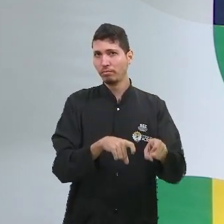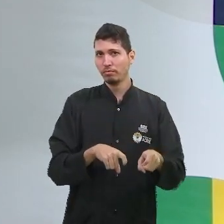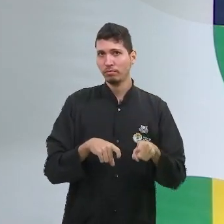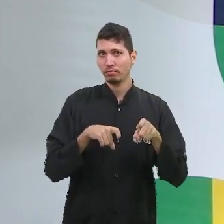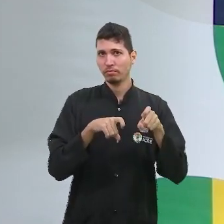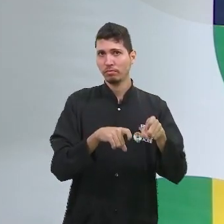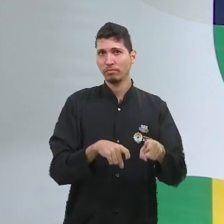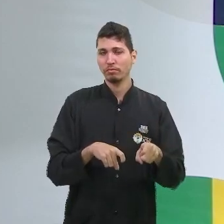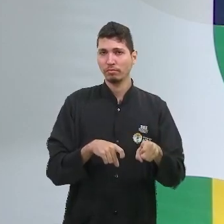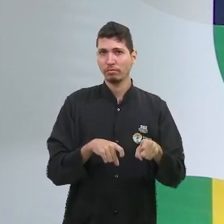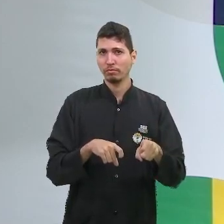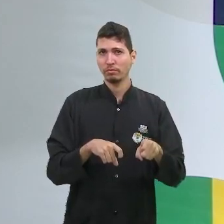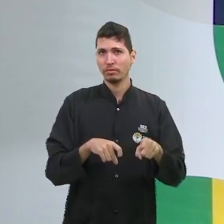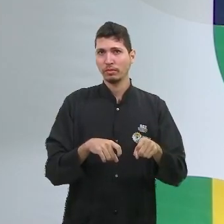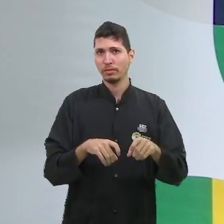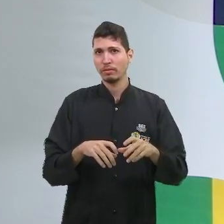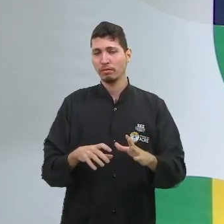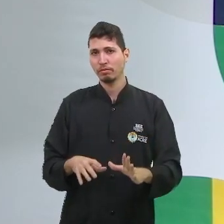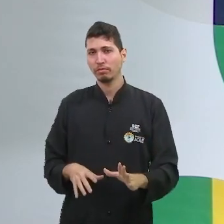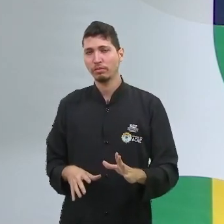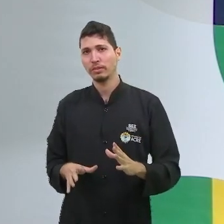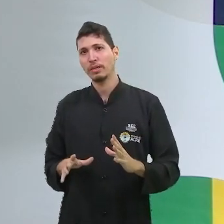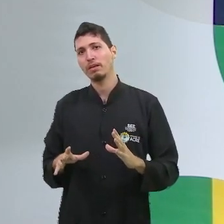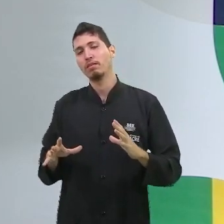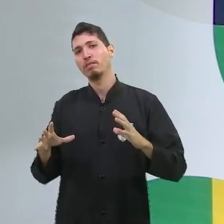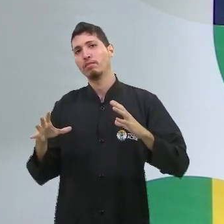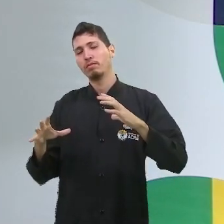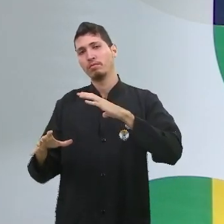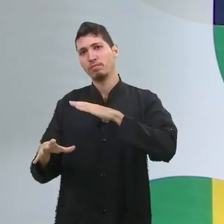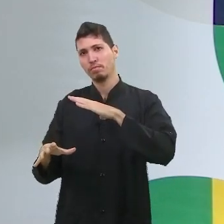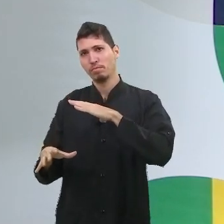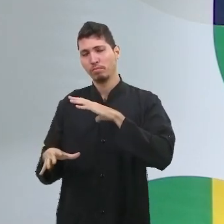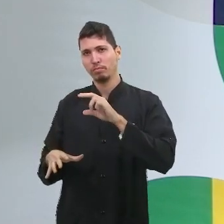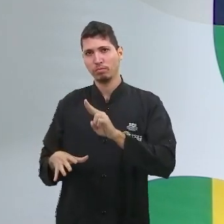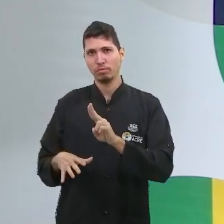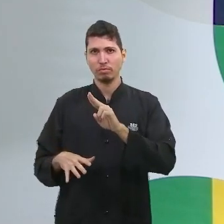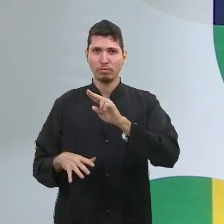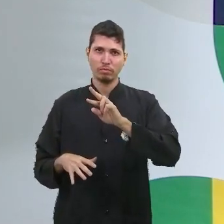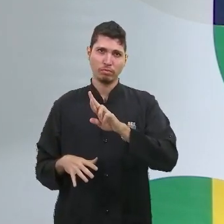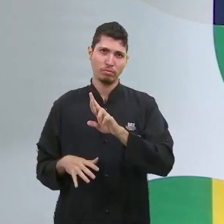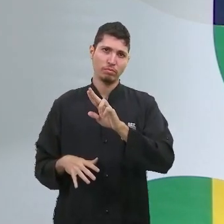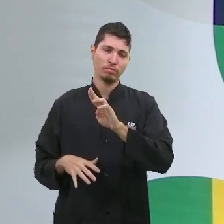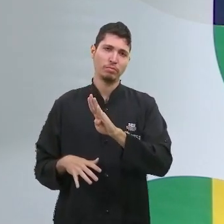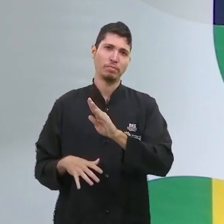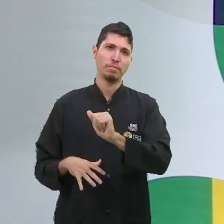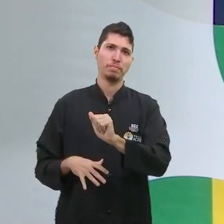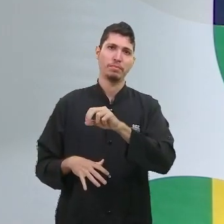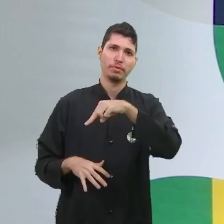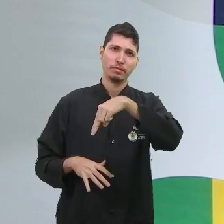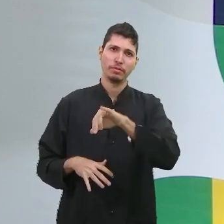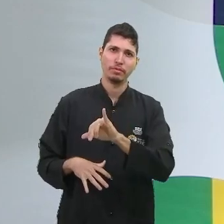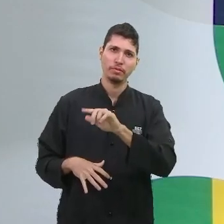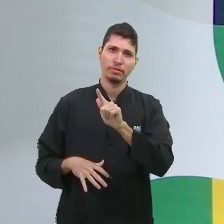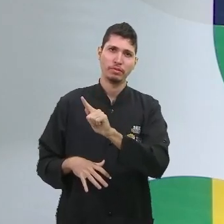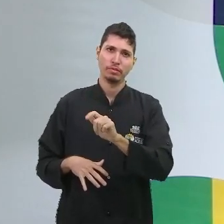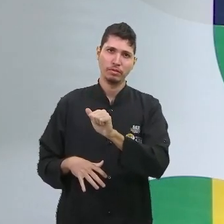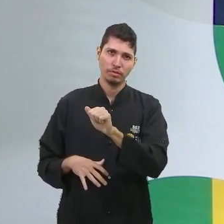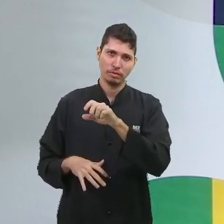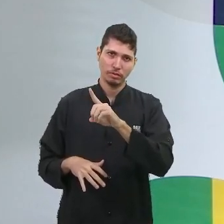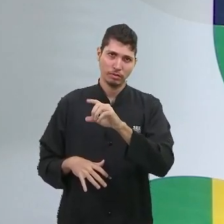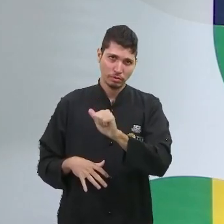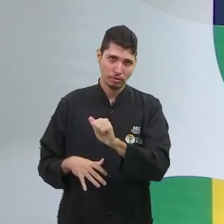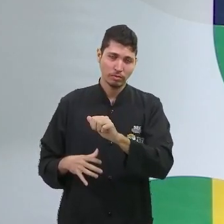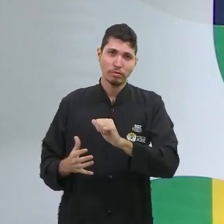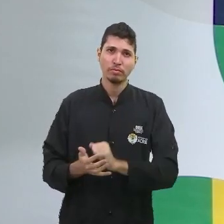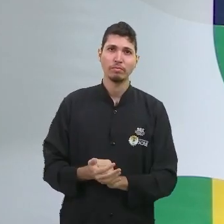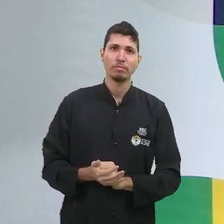urbanizada. Então, vocês podem prestar atenção, vamos visualizar novamente, bem rápido, justamente os fatores